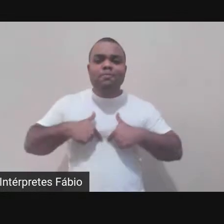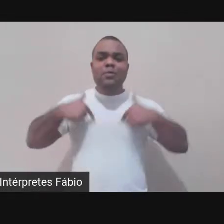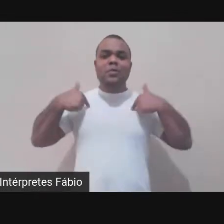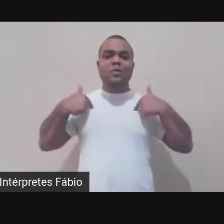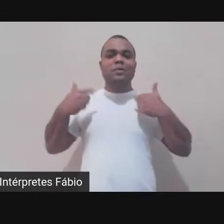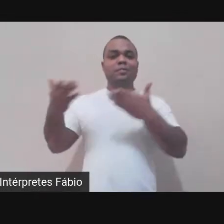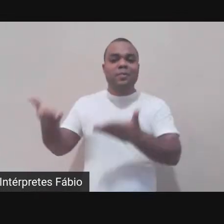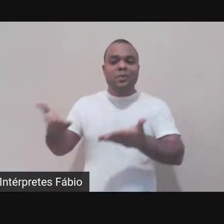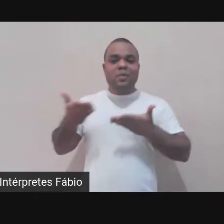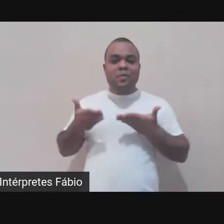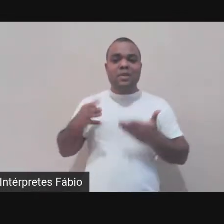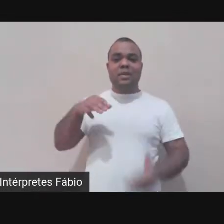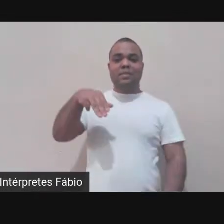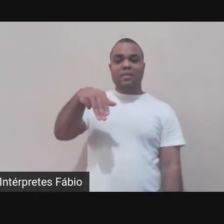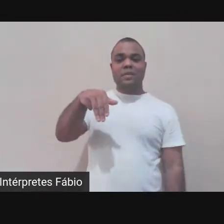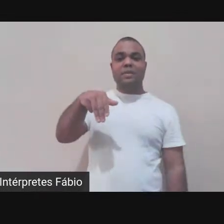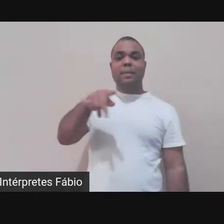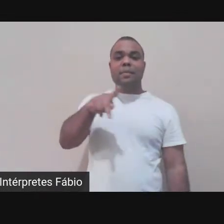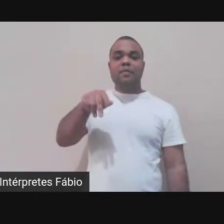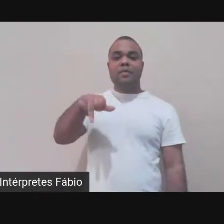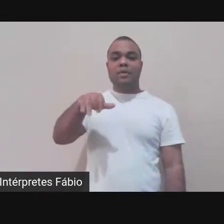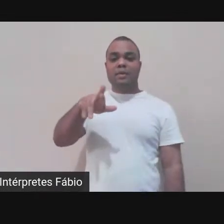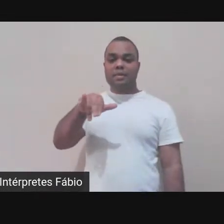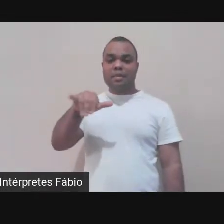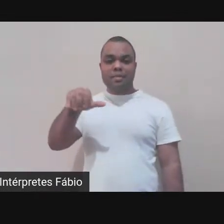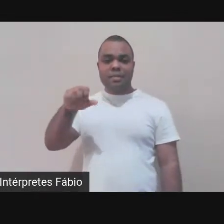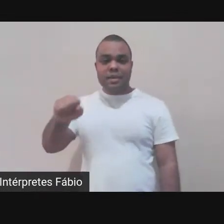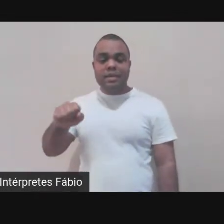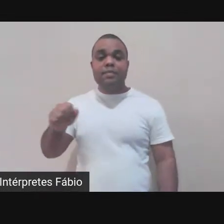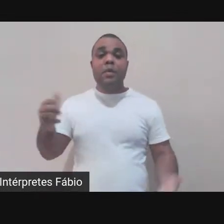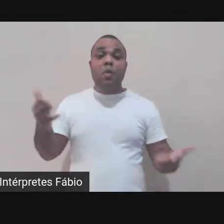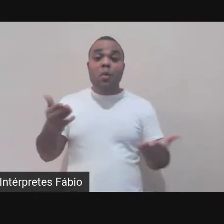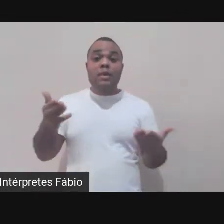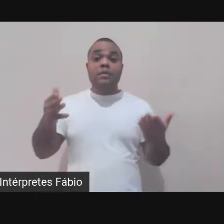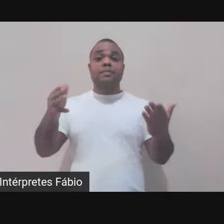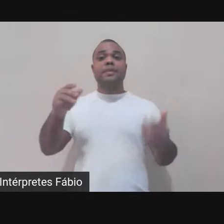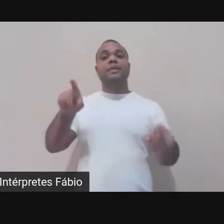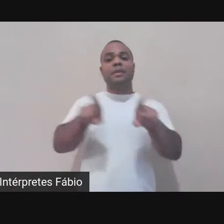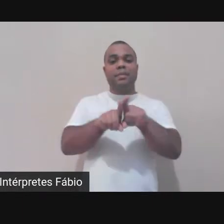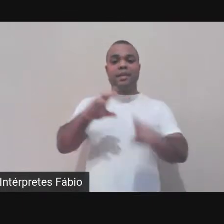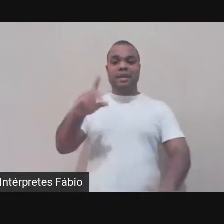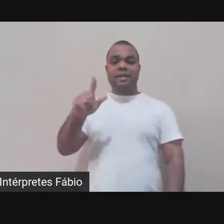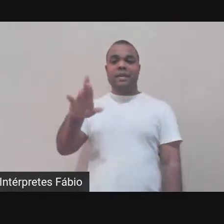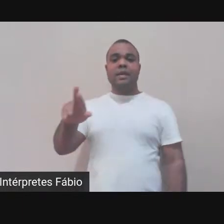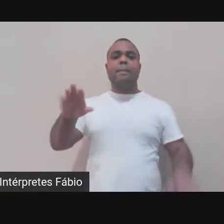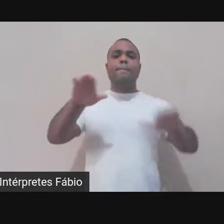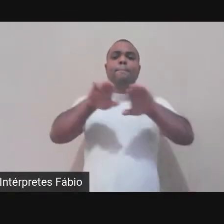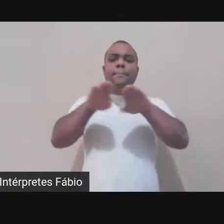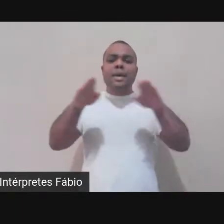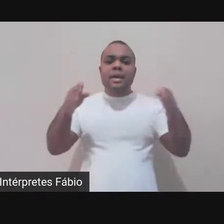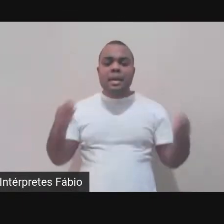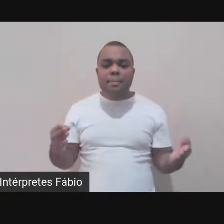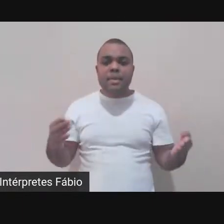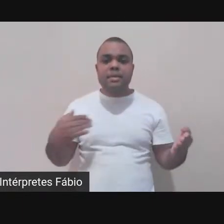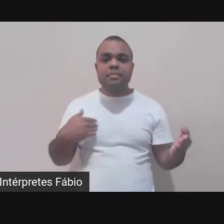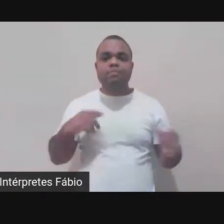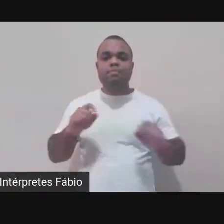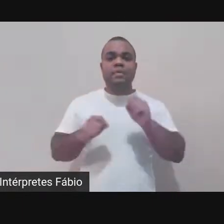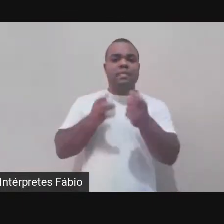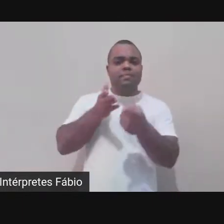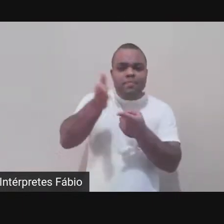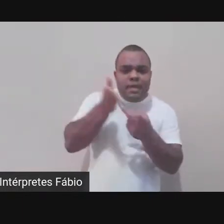Matheus Nogueira para a mesa Trajetos Convergentes, Ensino, Intermedialidade, Pesquisa.